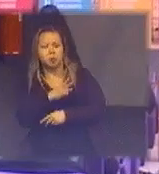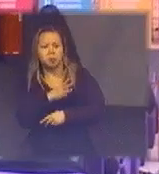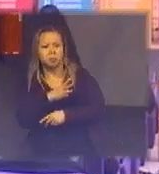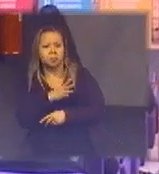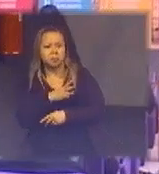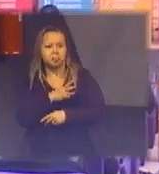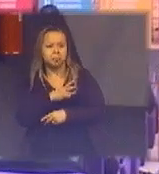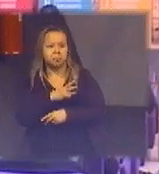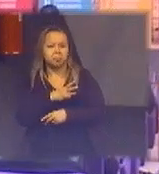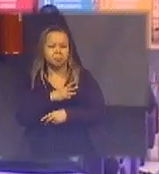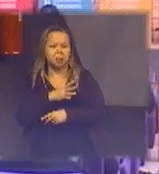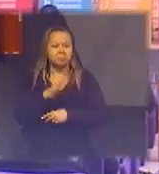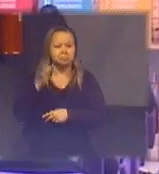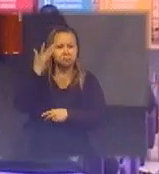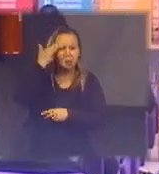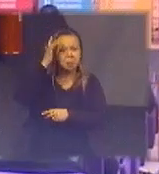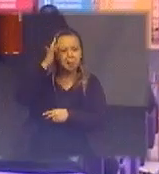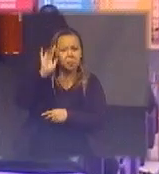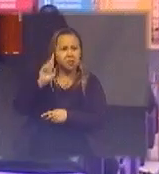precise desse produto novo